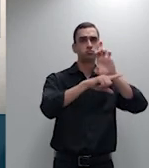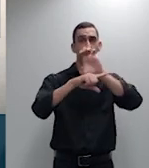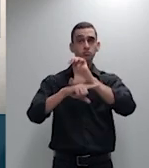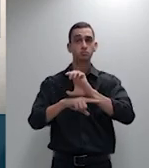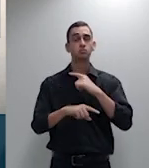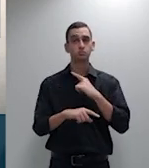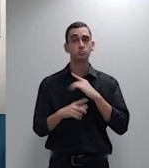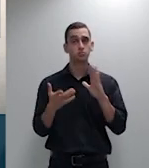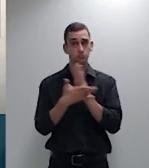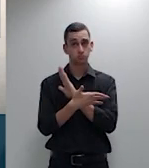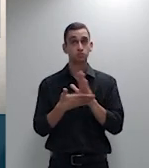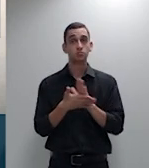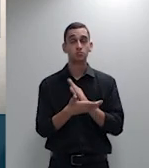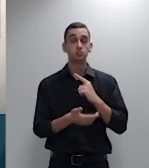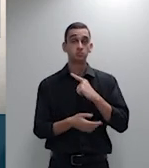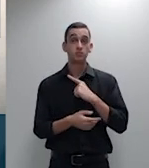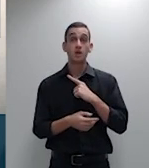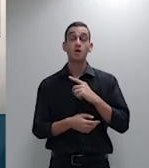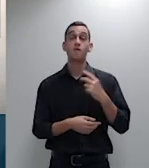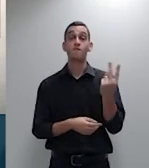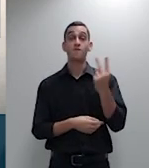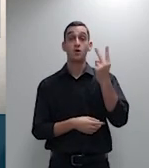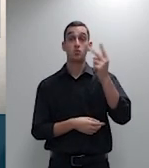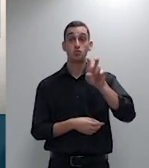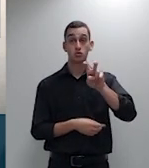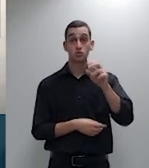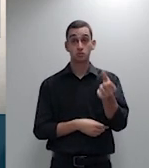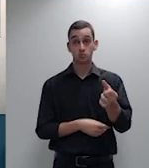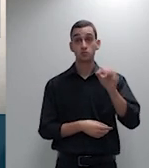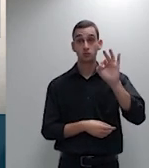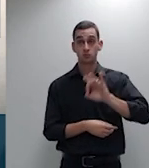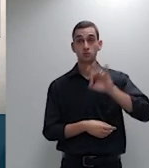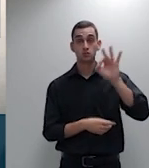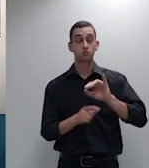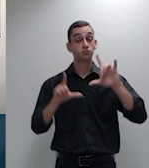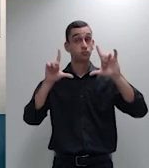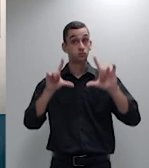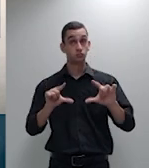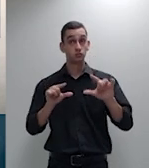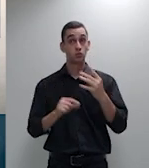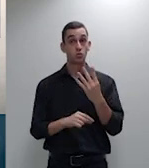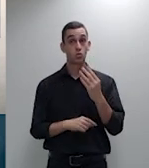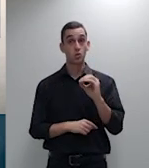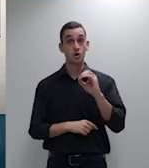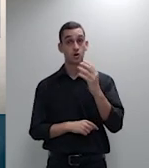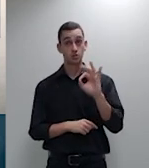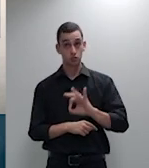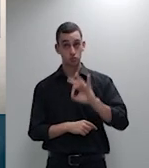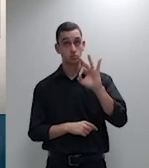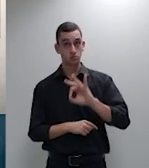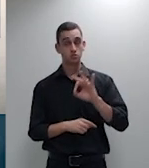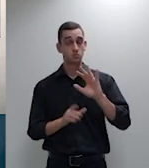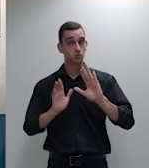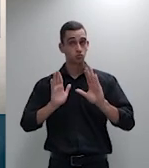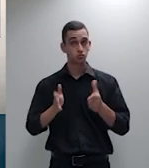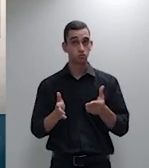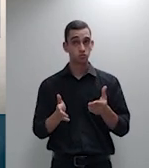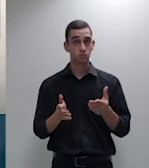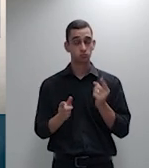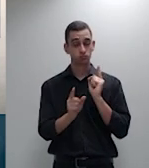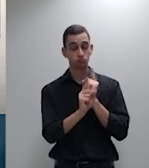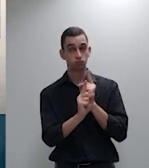recomposição por faixa etária ficou reduzido para 40% houve um rebaixamento de 16%